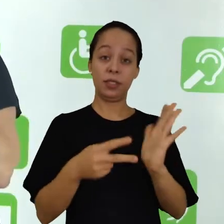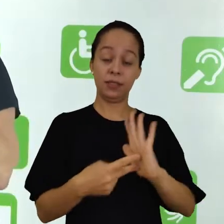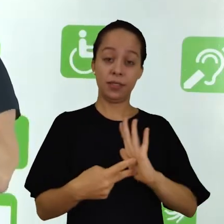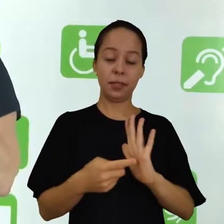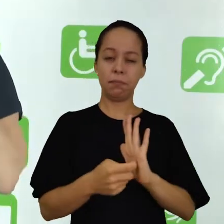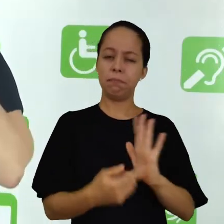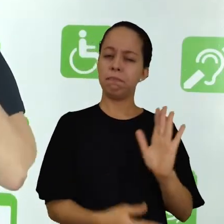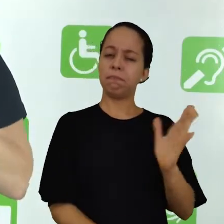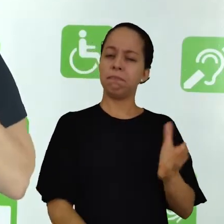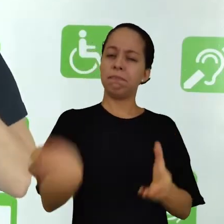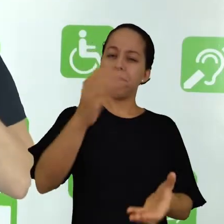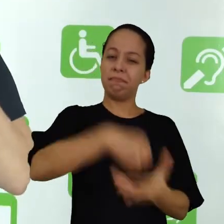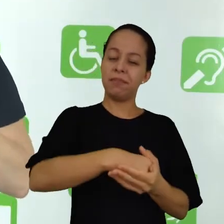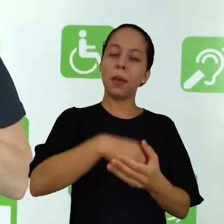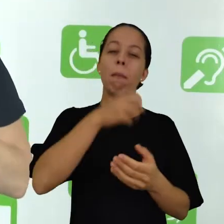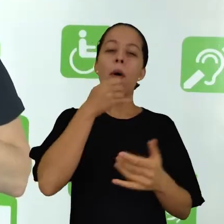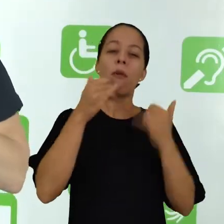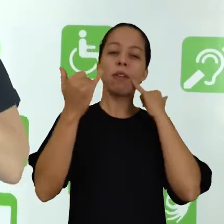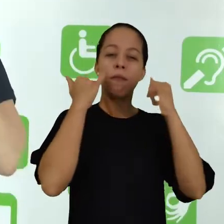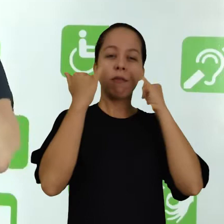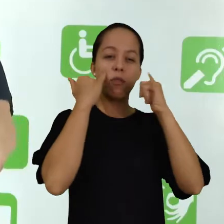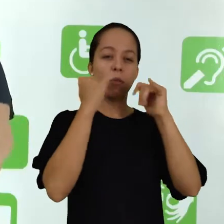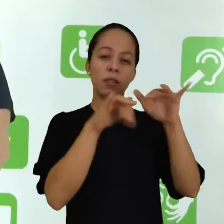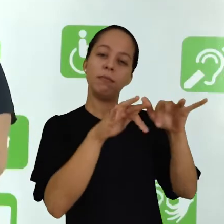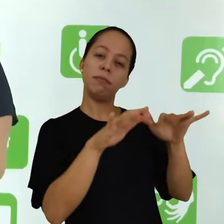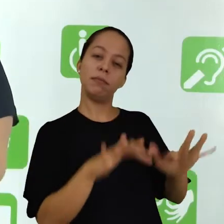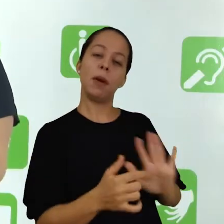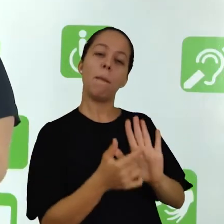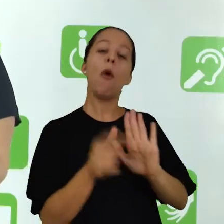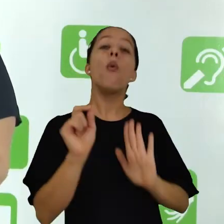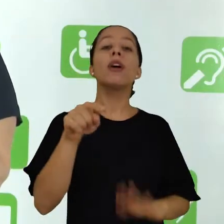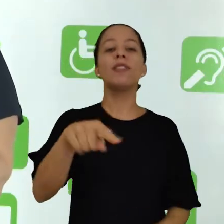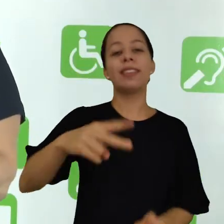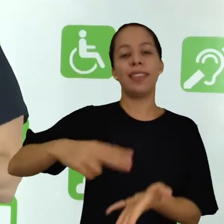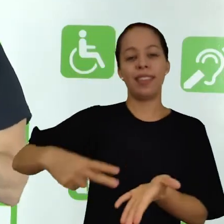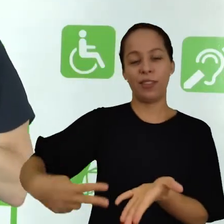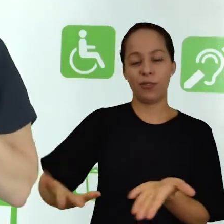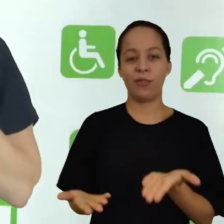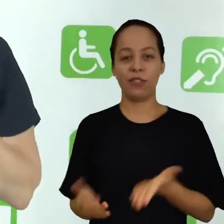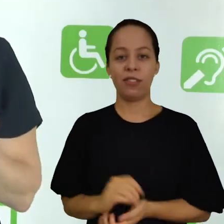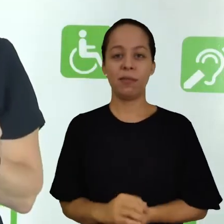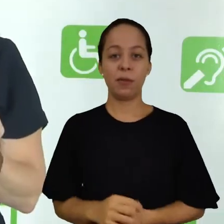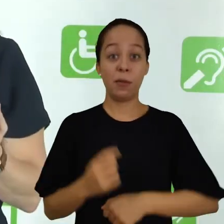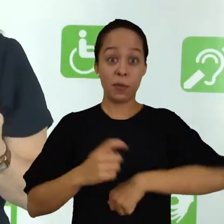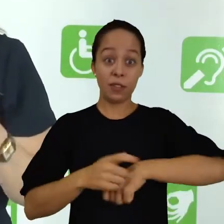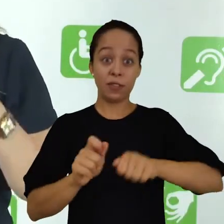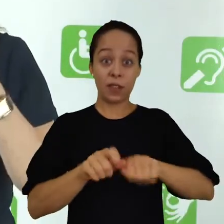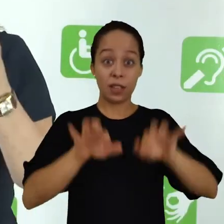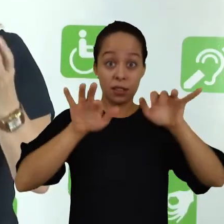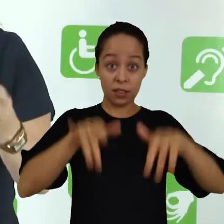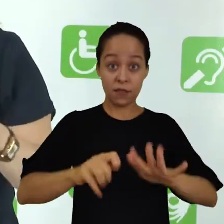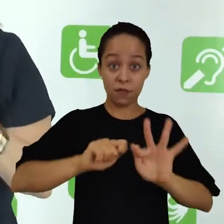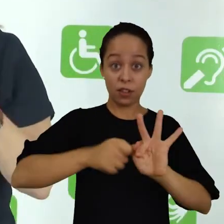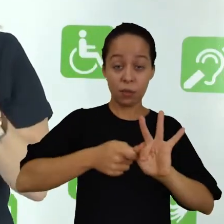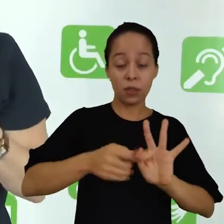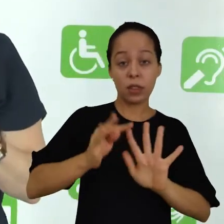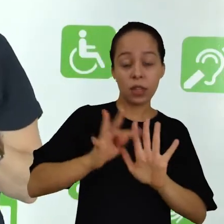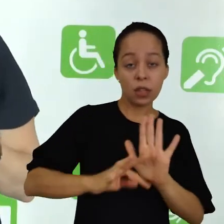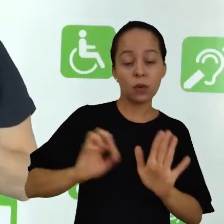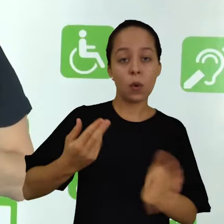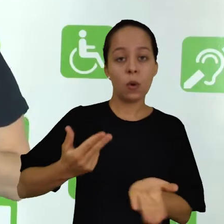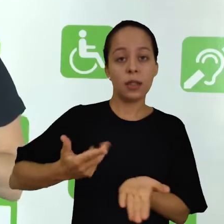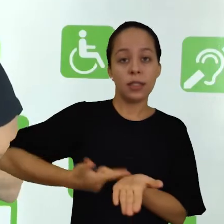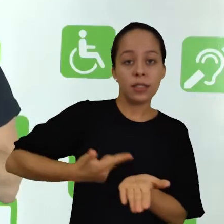uma forma de você registrar o que você lê. Ao fazer o fichamento de um texto, de um